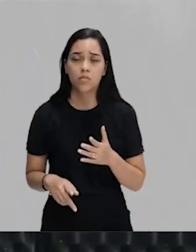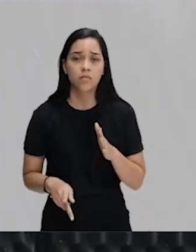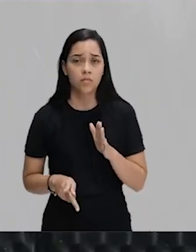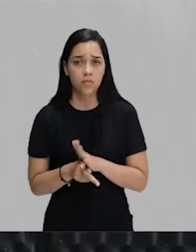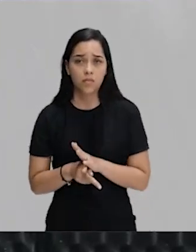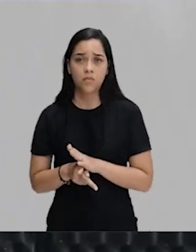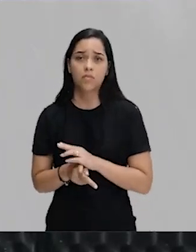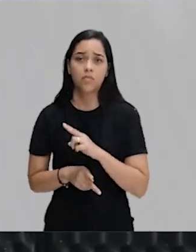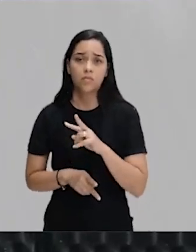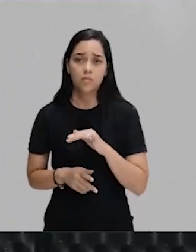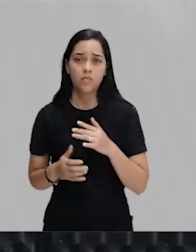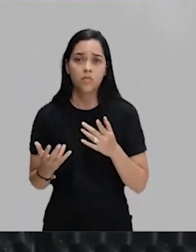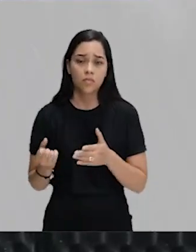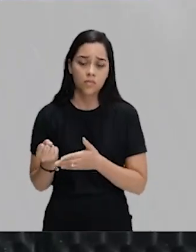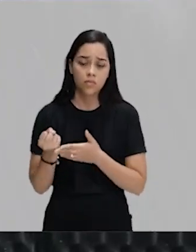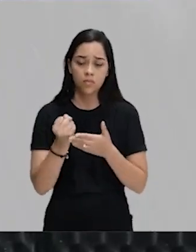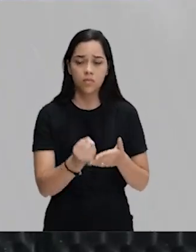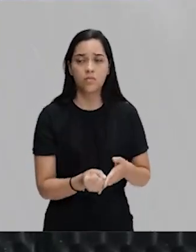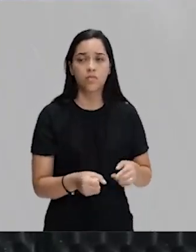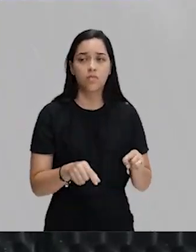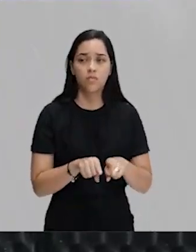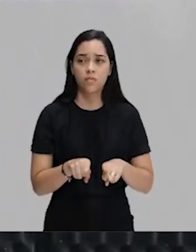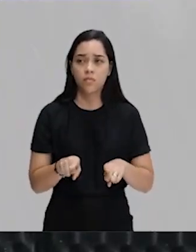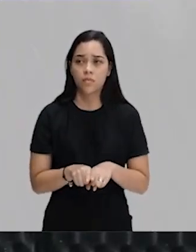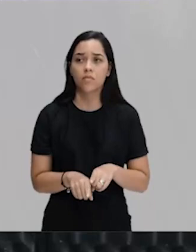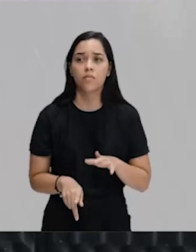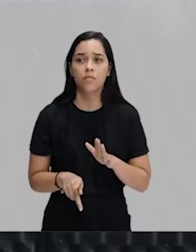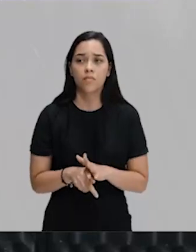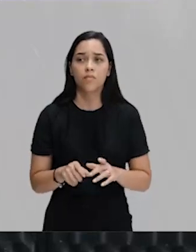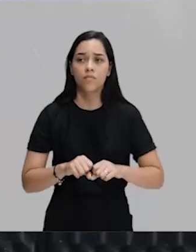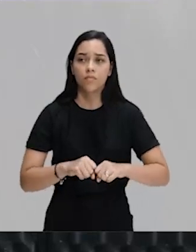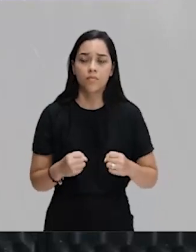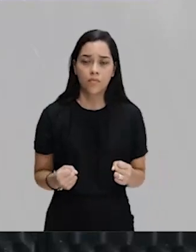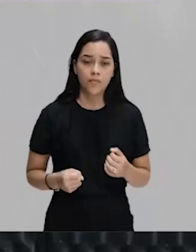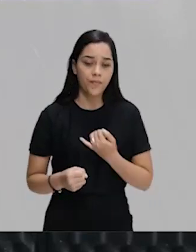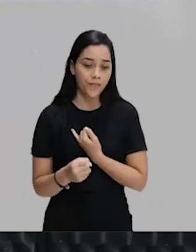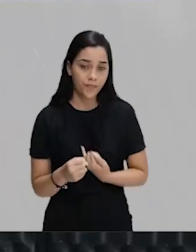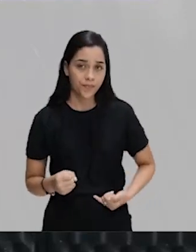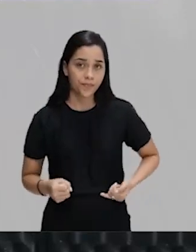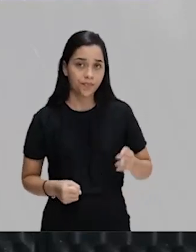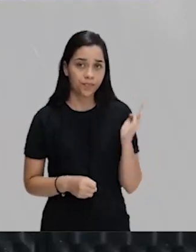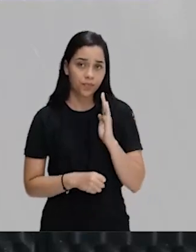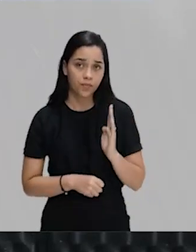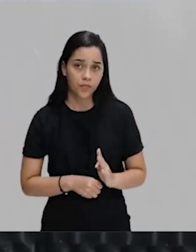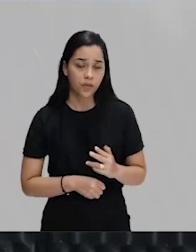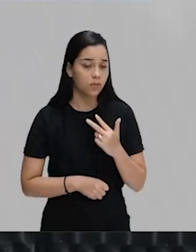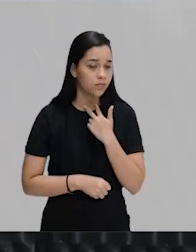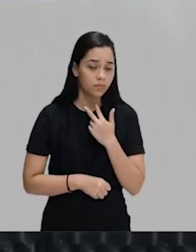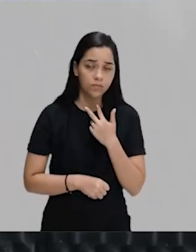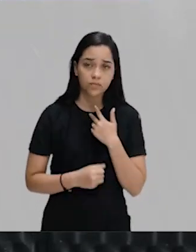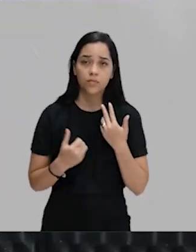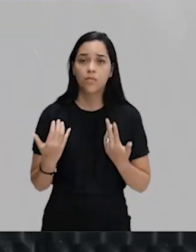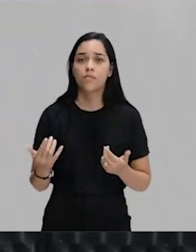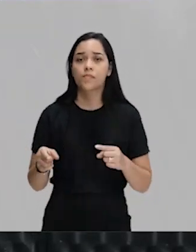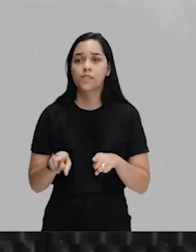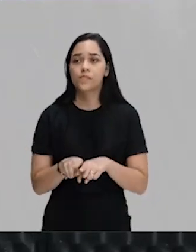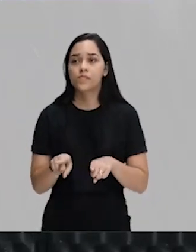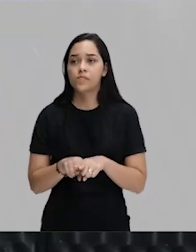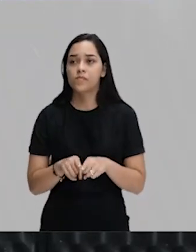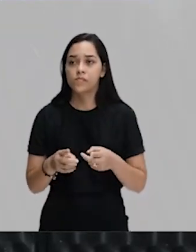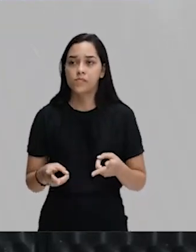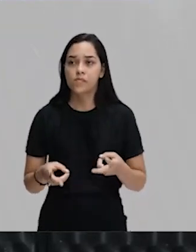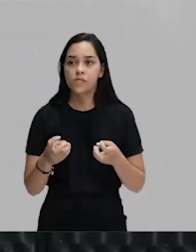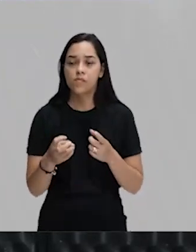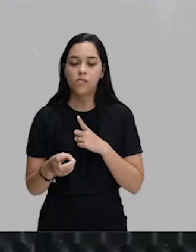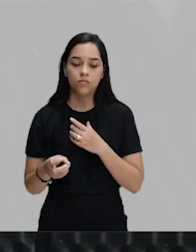questão que irá contribuir também para a queda do Império Brasileiro. Não podemos deixar de observar também, na